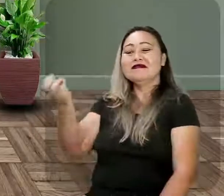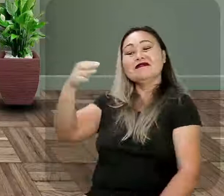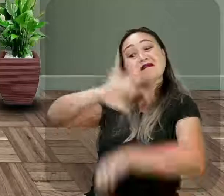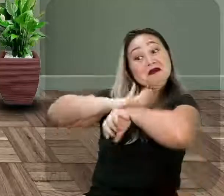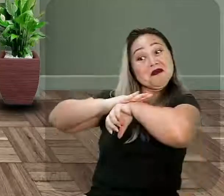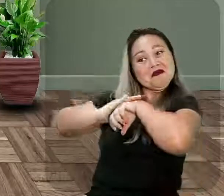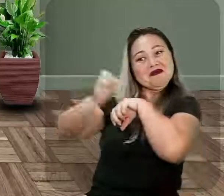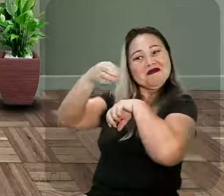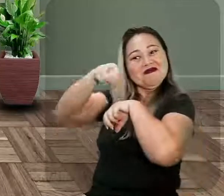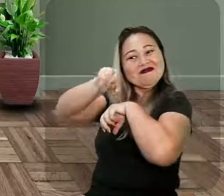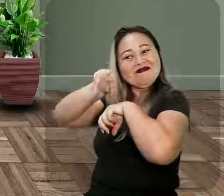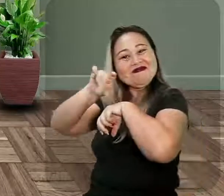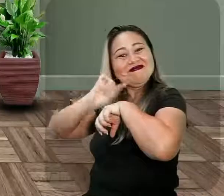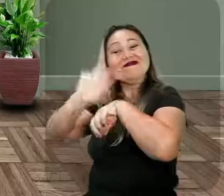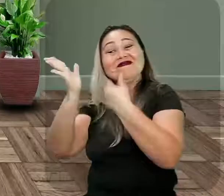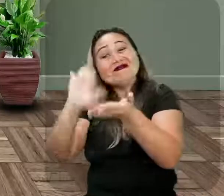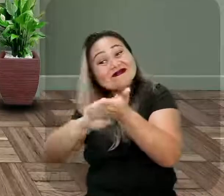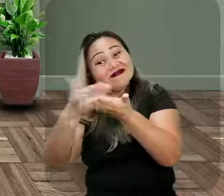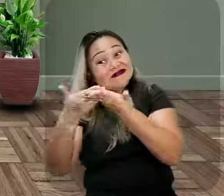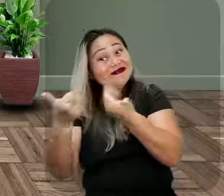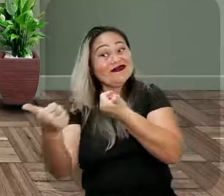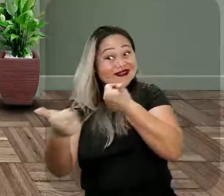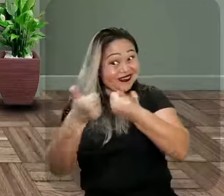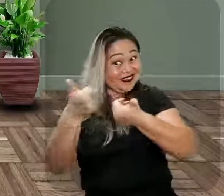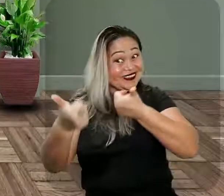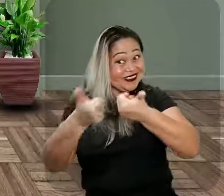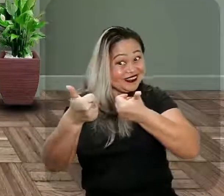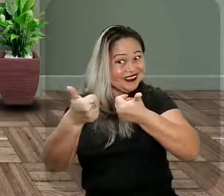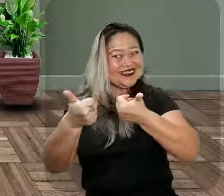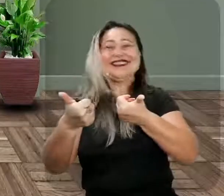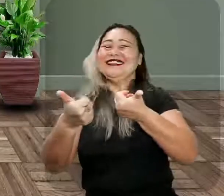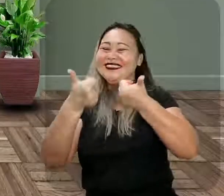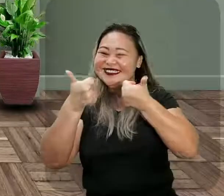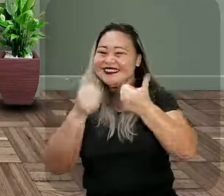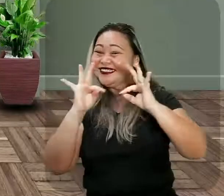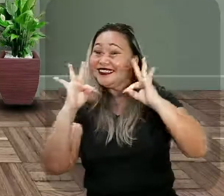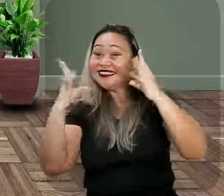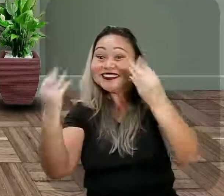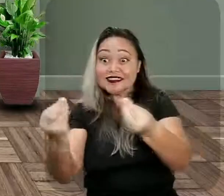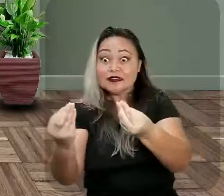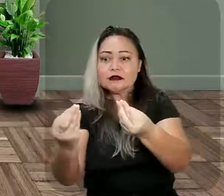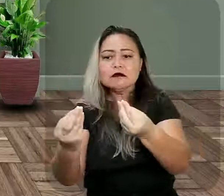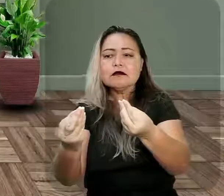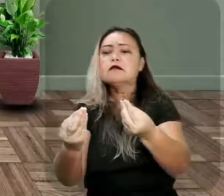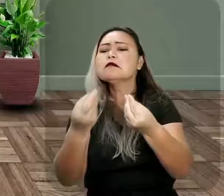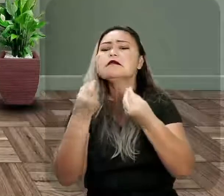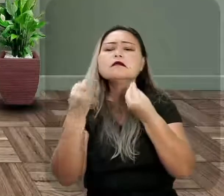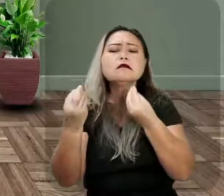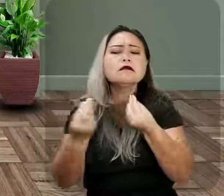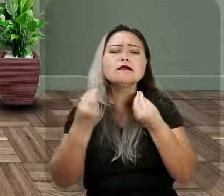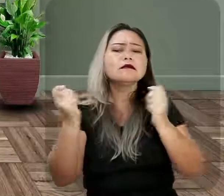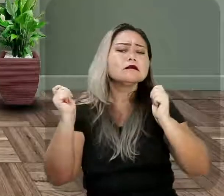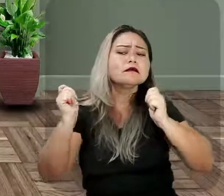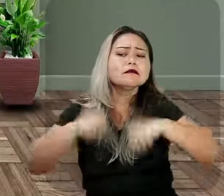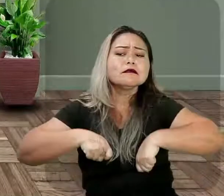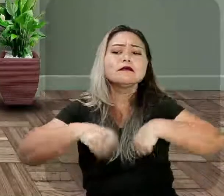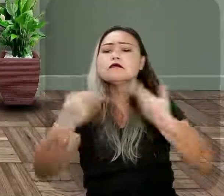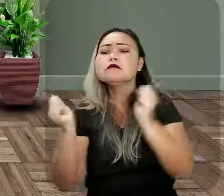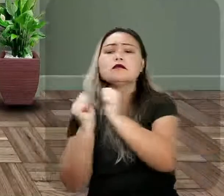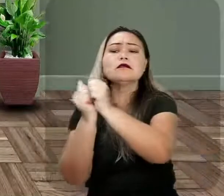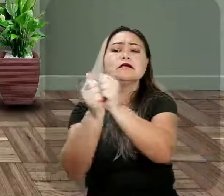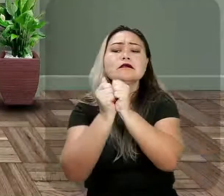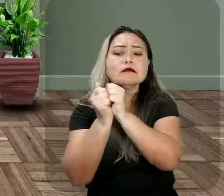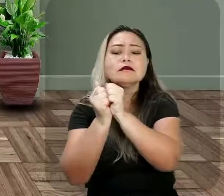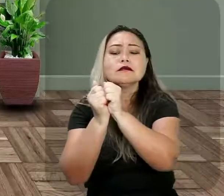Amadinha e também da nossa intérprete. Olha, tudo isso para que a gente possa aqui